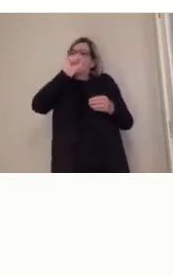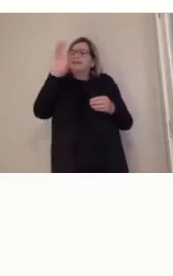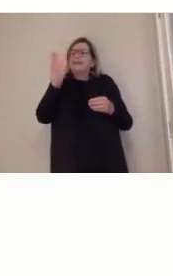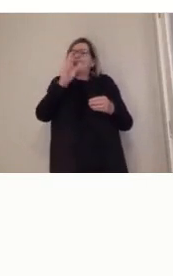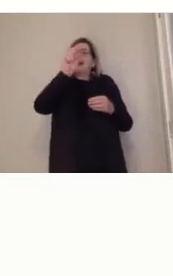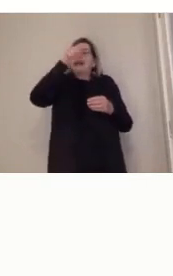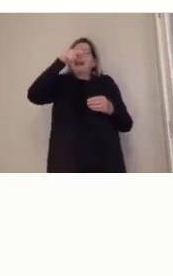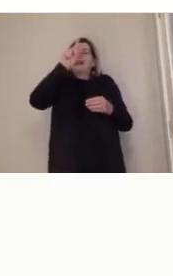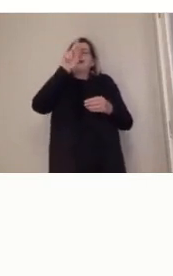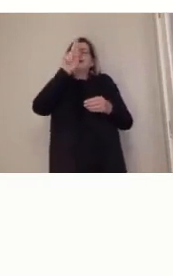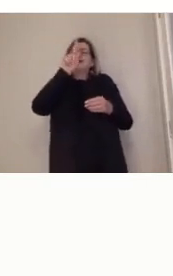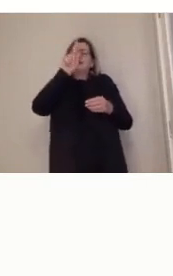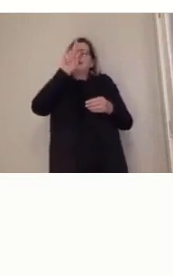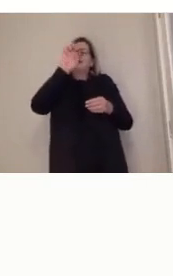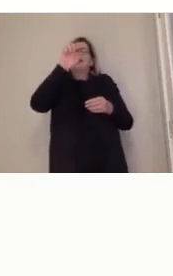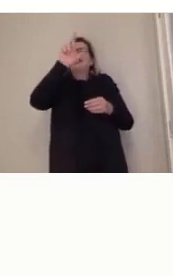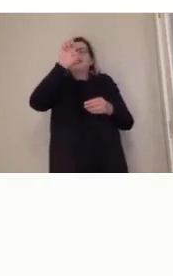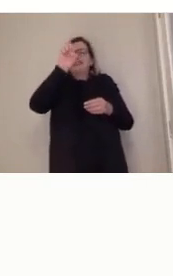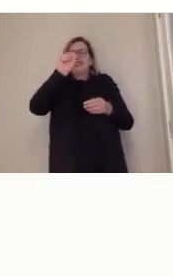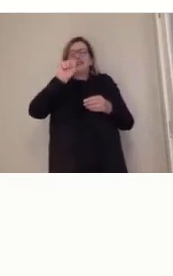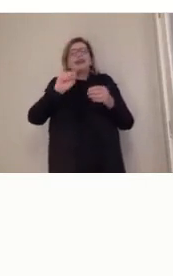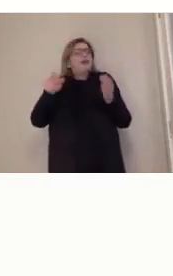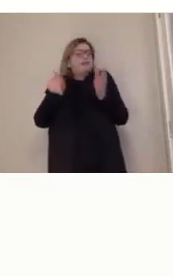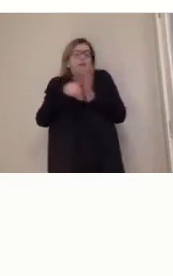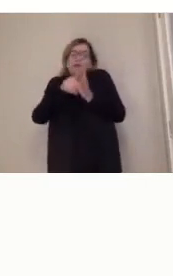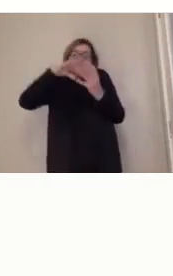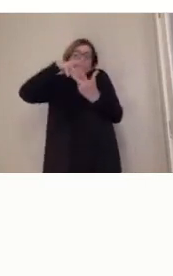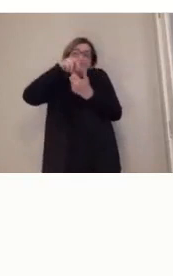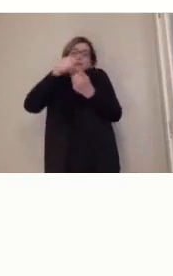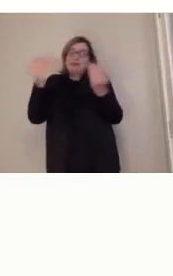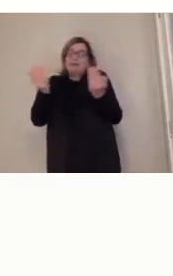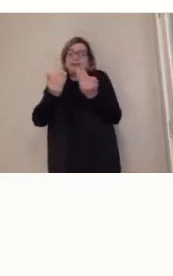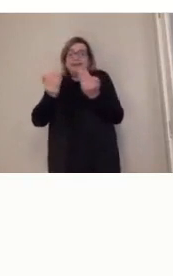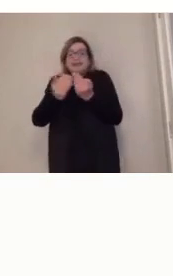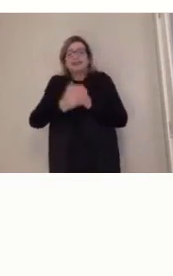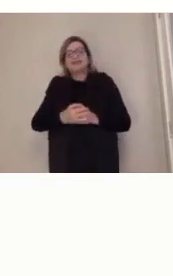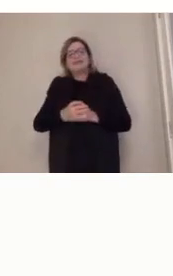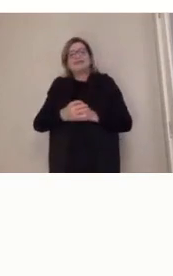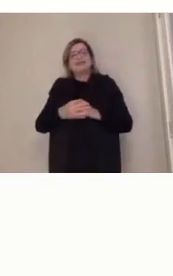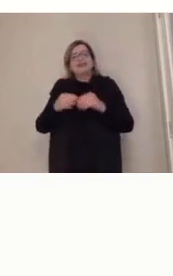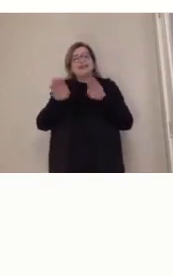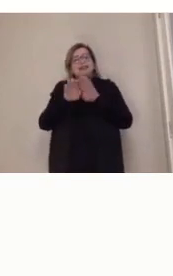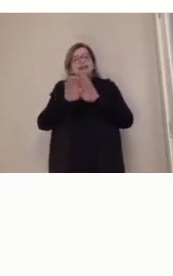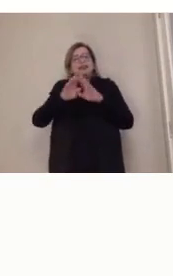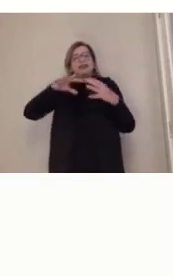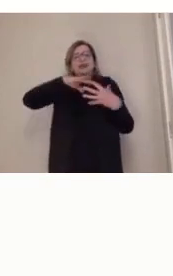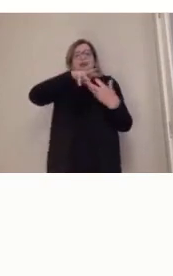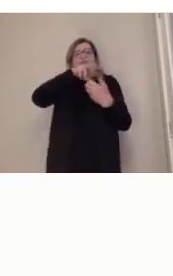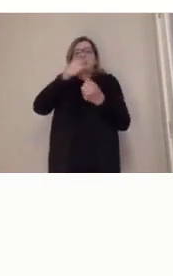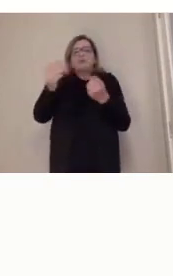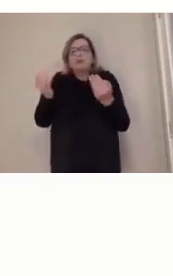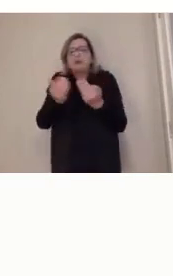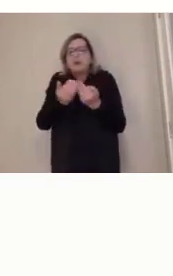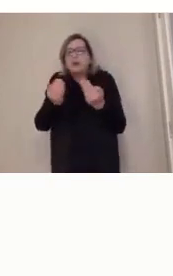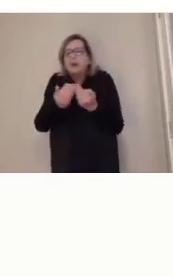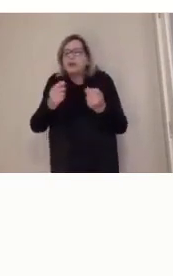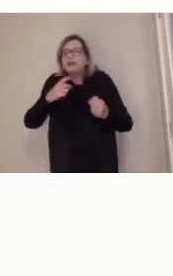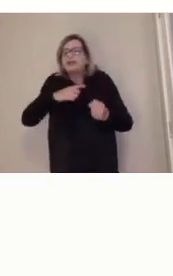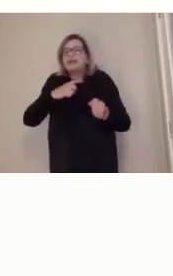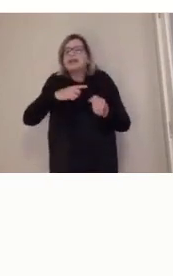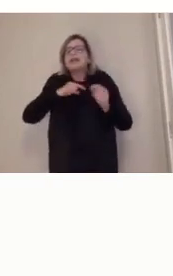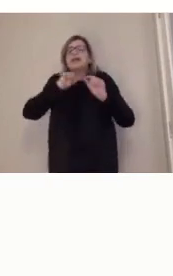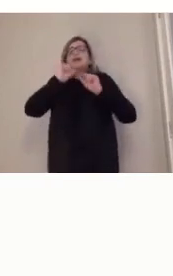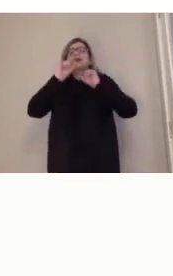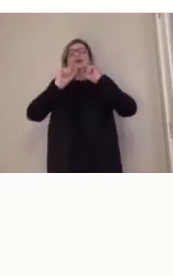globalizado, né, e, e, e nesse mundo globalizado também há uma concentração muito grande, muito, muito